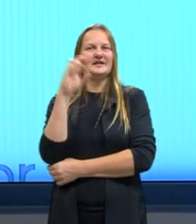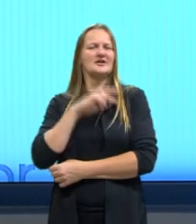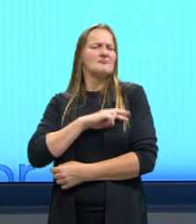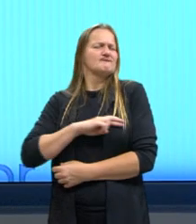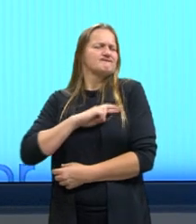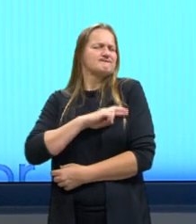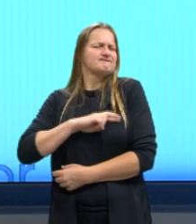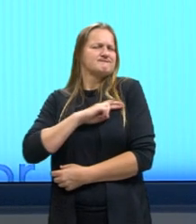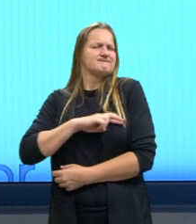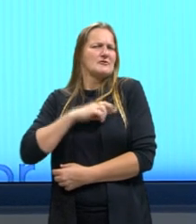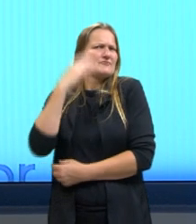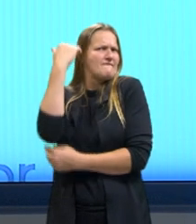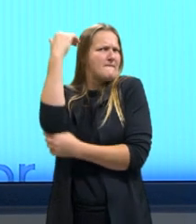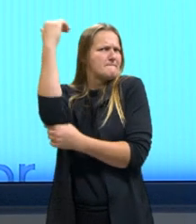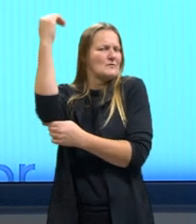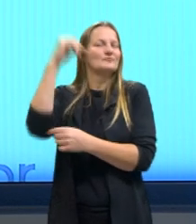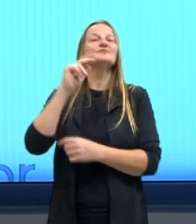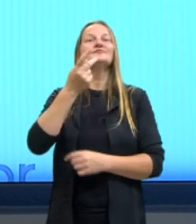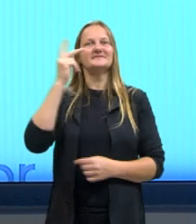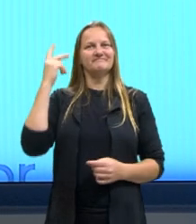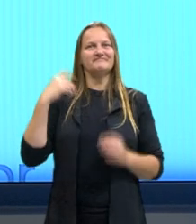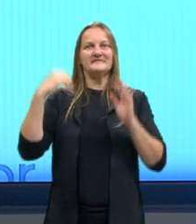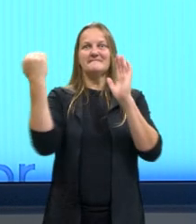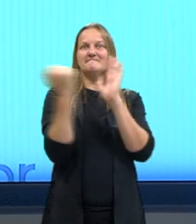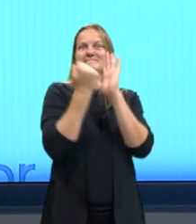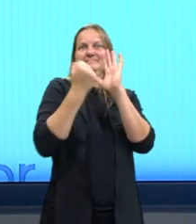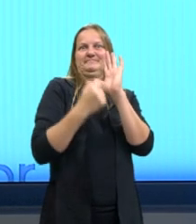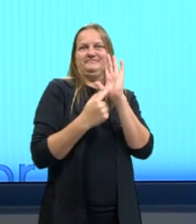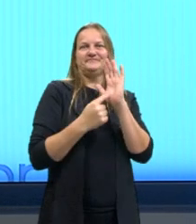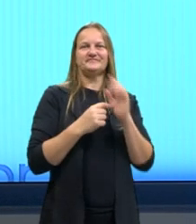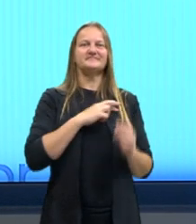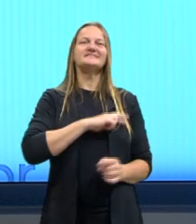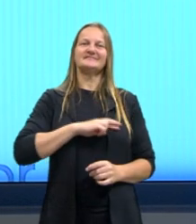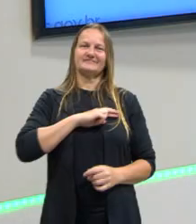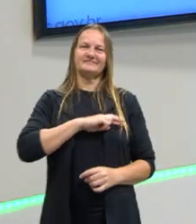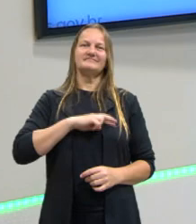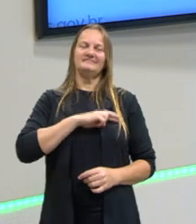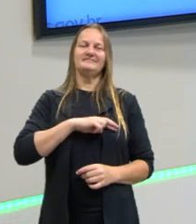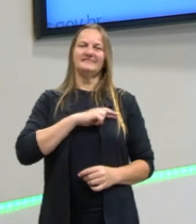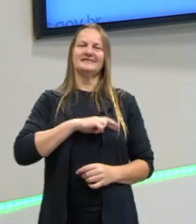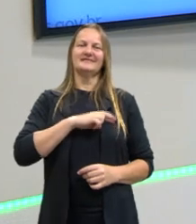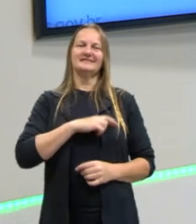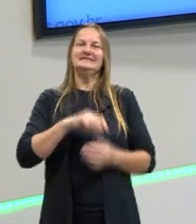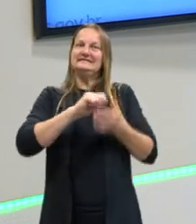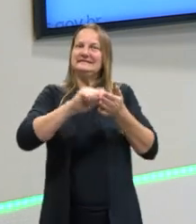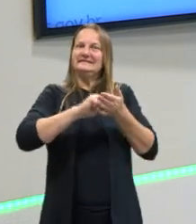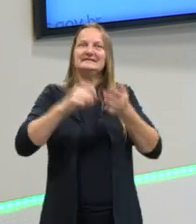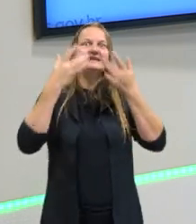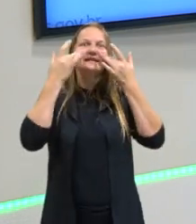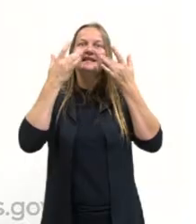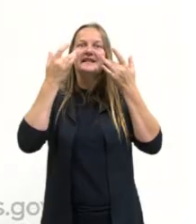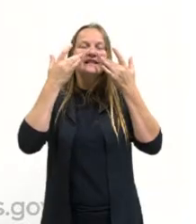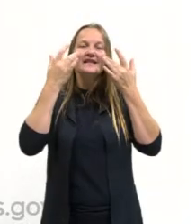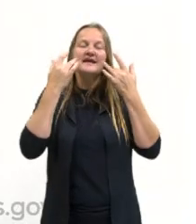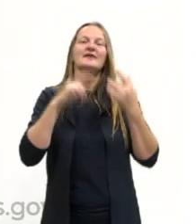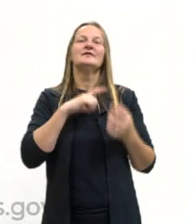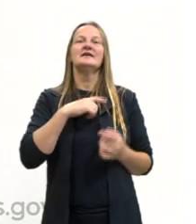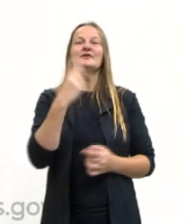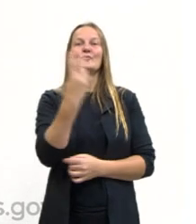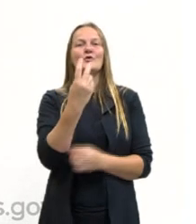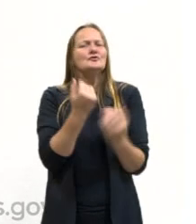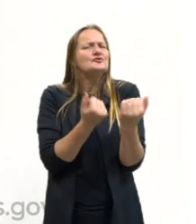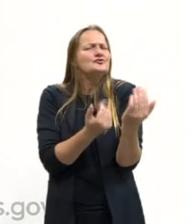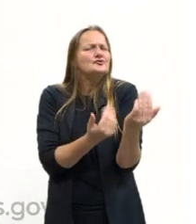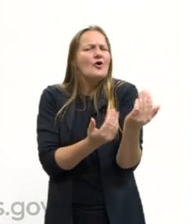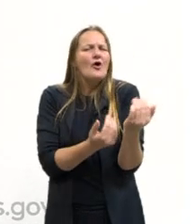o mais conhecido romance da história, das escritas e dos teatros, a gente tem dois jovens,